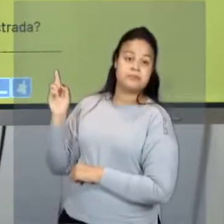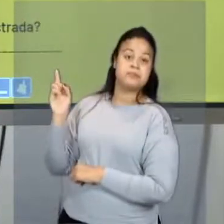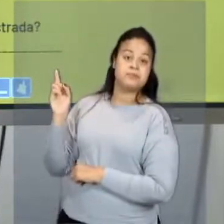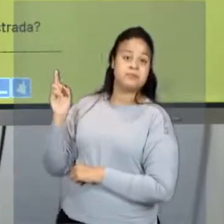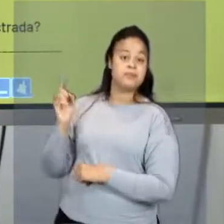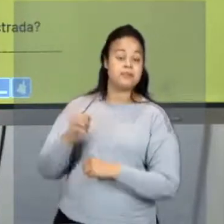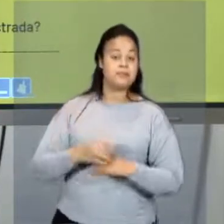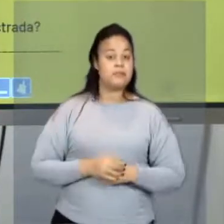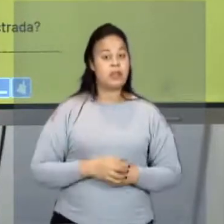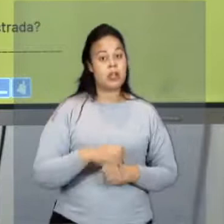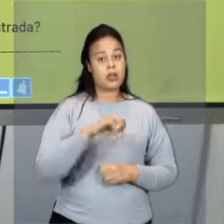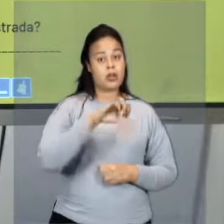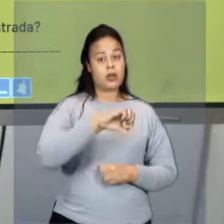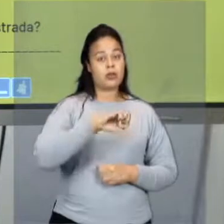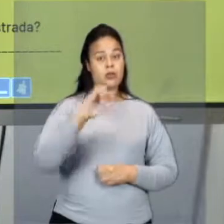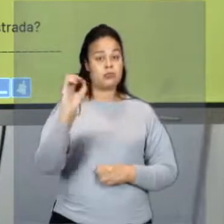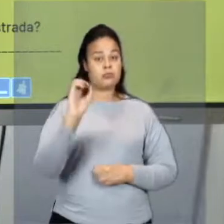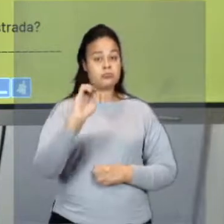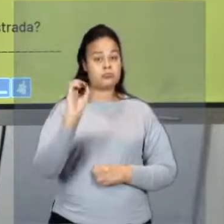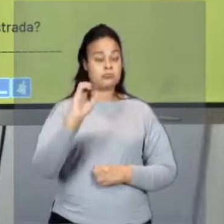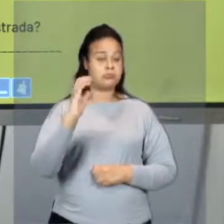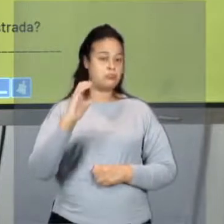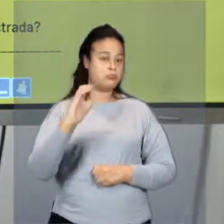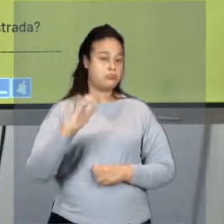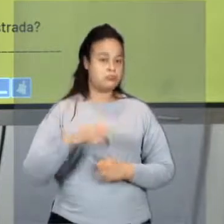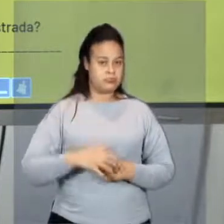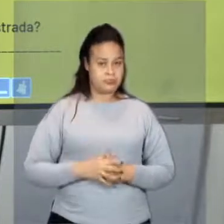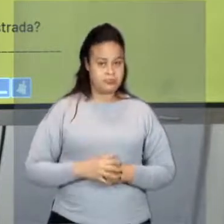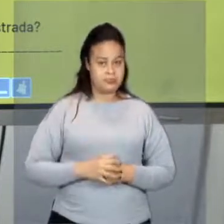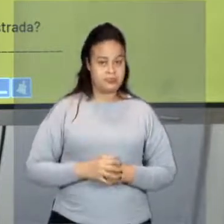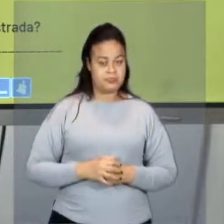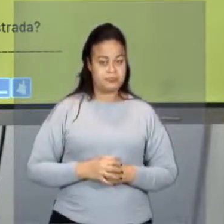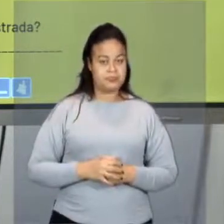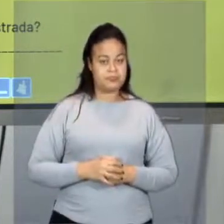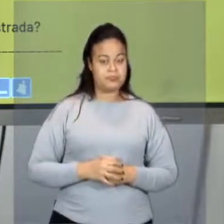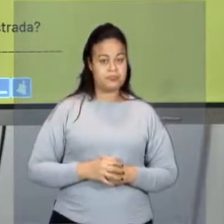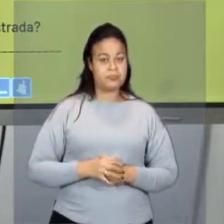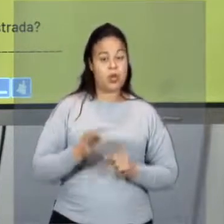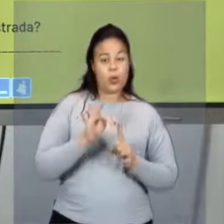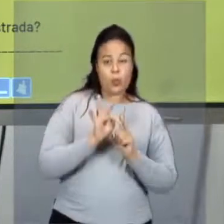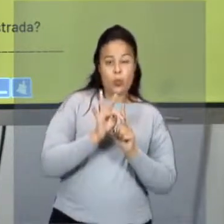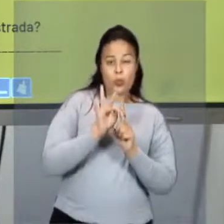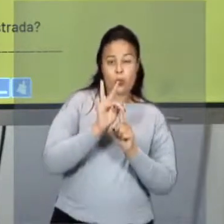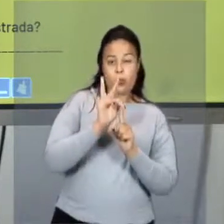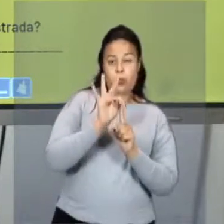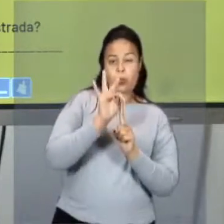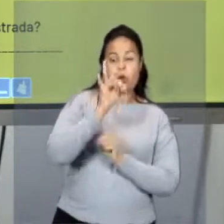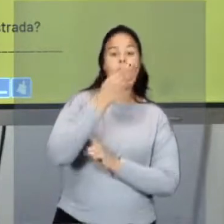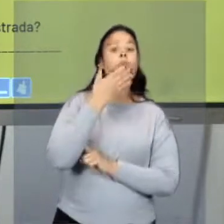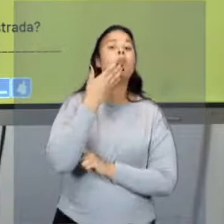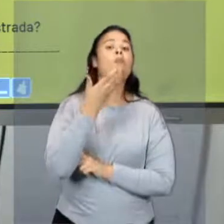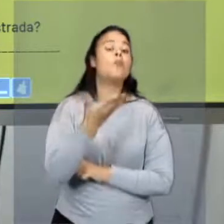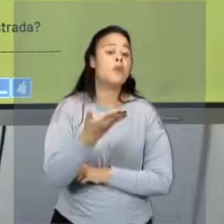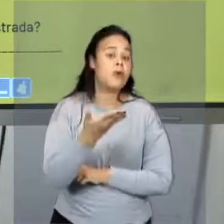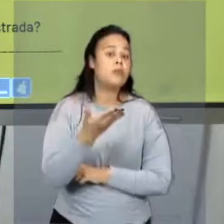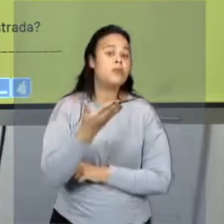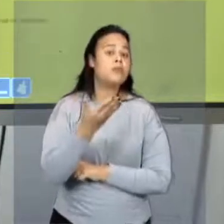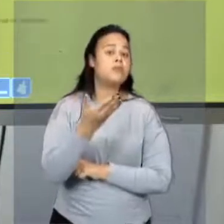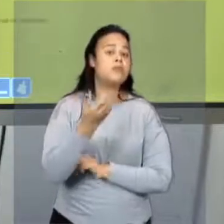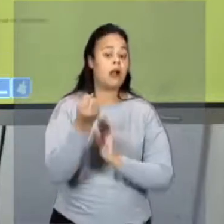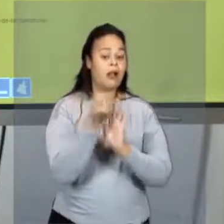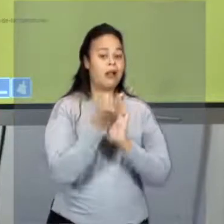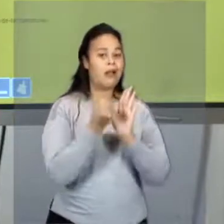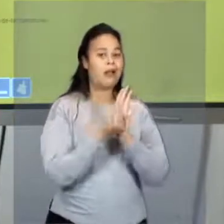graus Celsius. Qual a maior temperatura registrada? Bom,